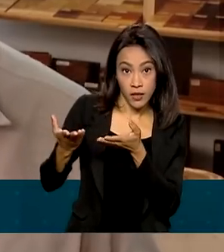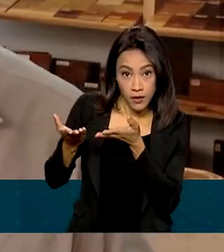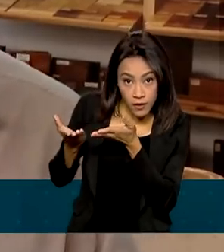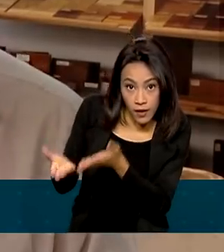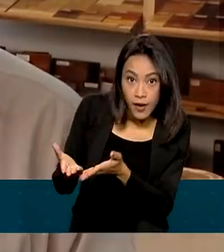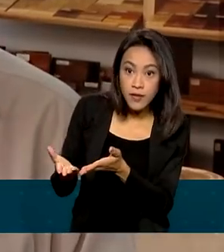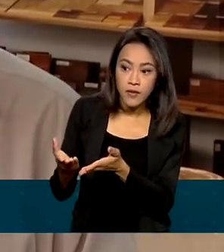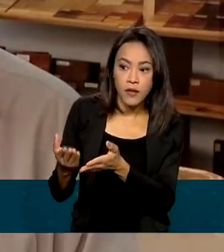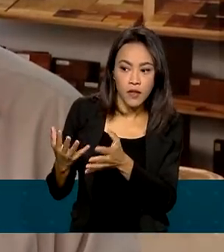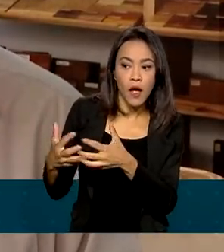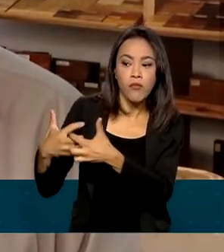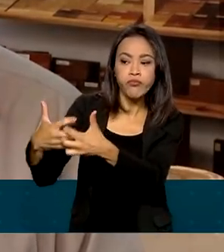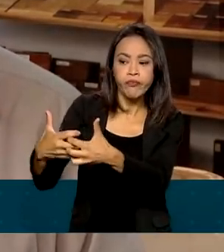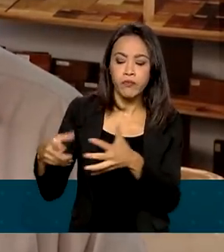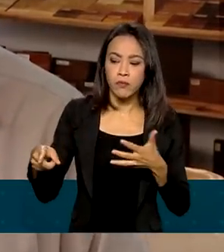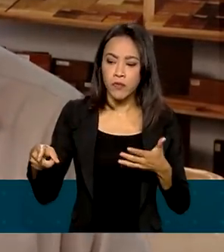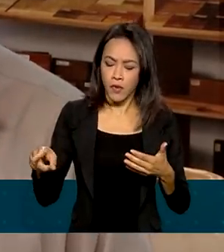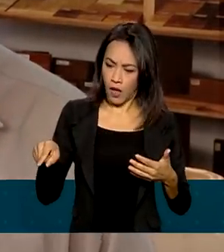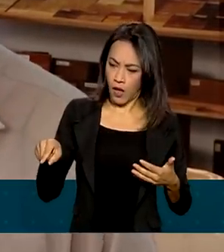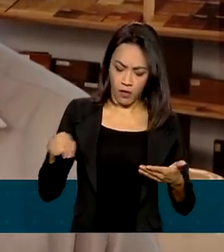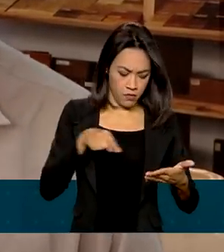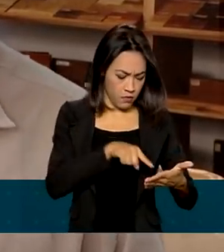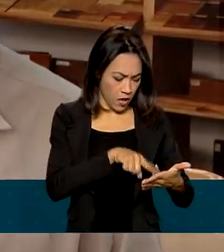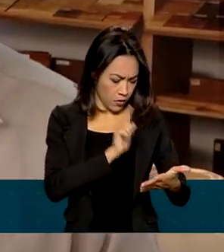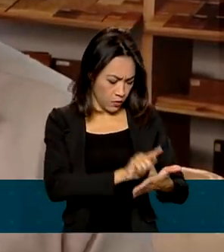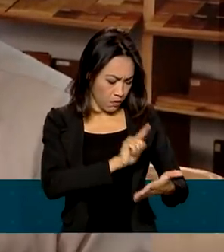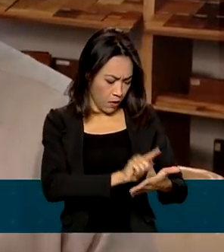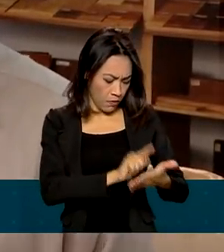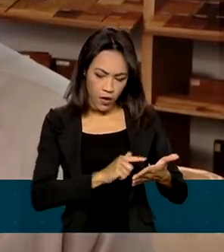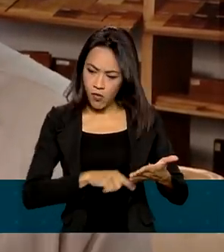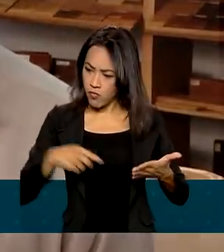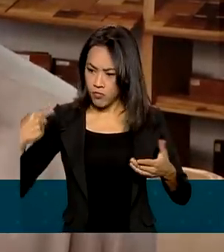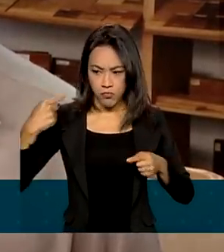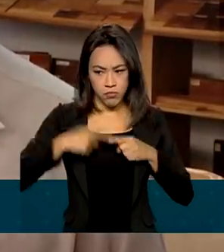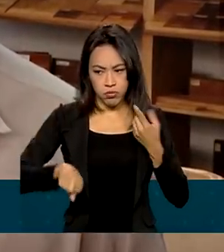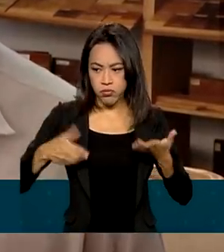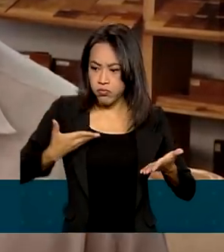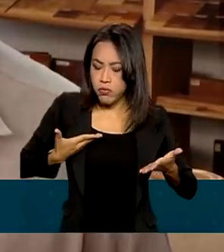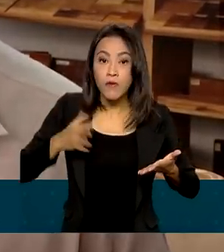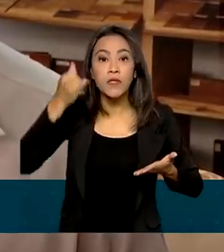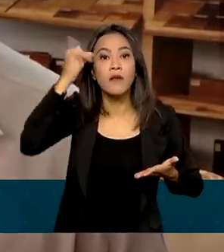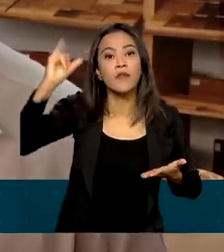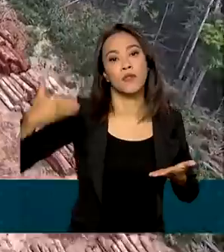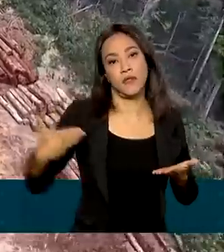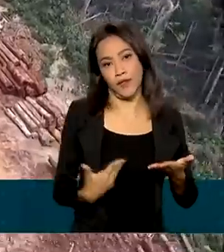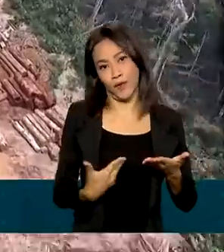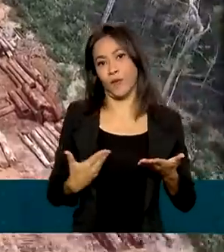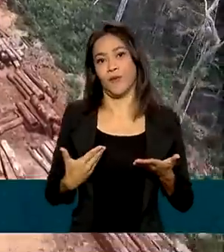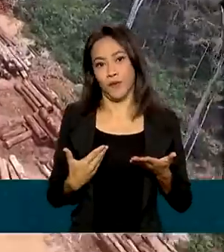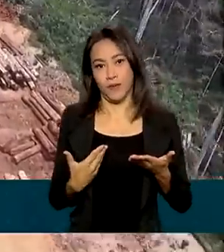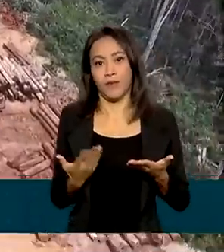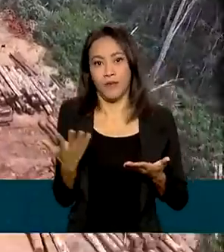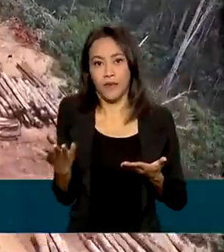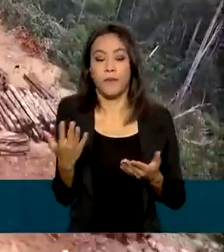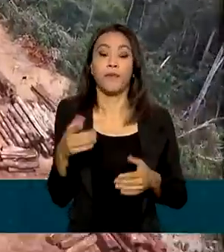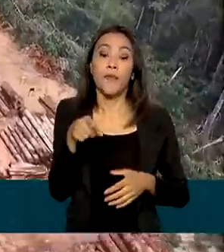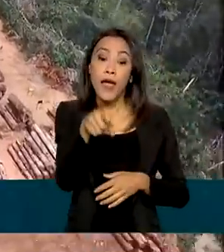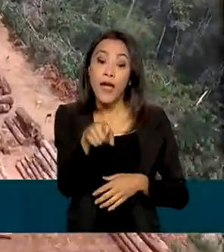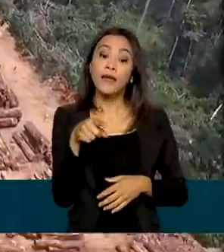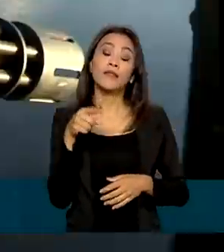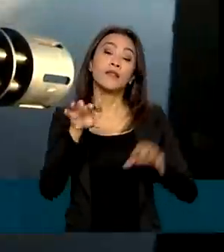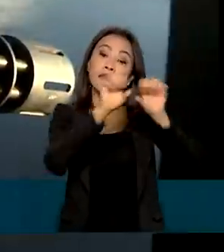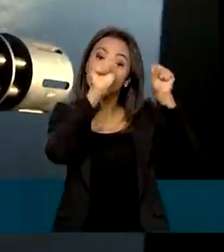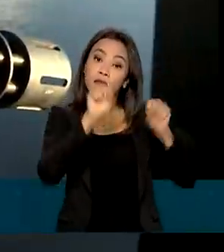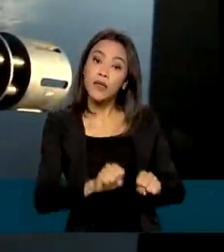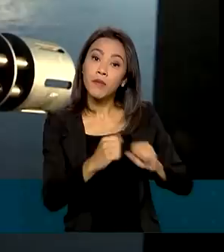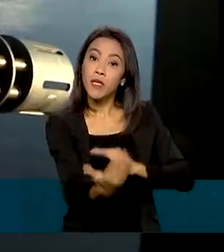está na carga e não a que necessariamente está no papel, você consegue evitar esse tipo de fraude. A ferramenta tem facilitado o